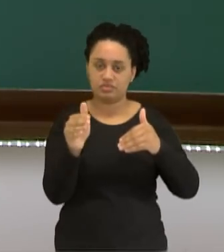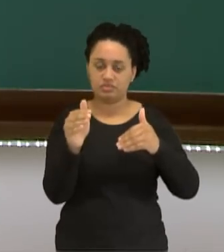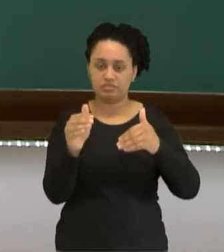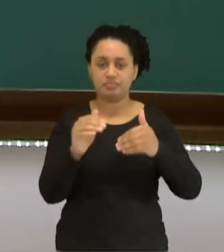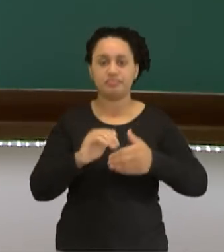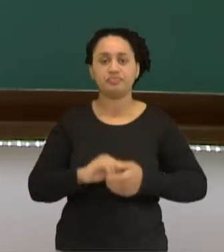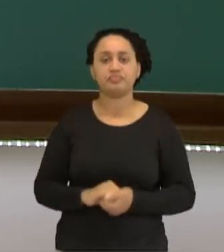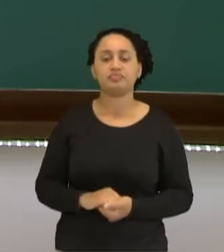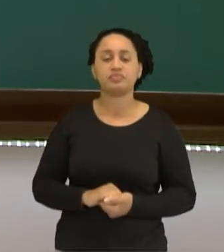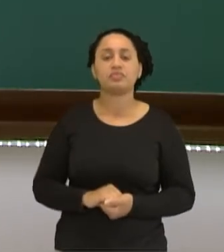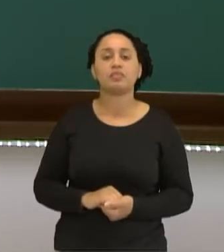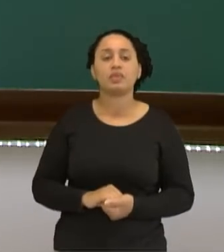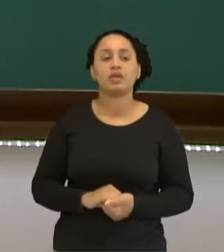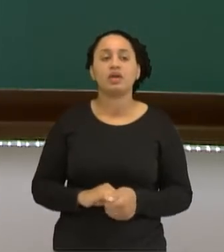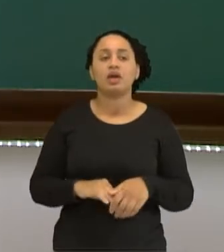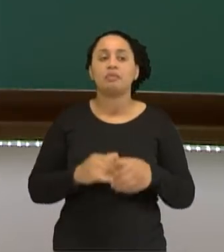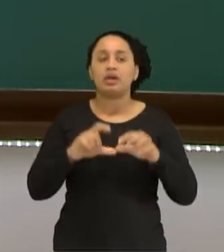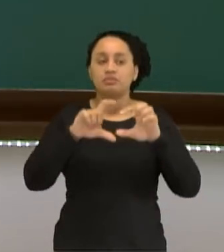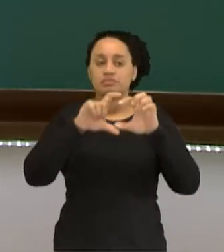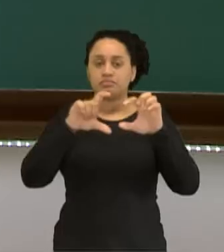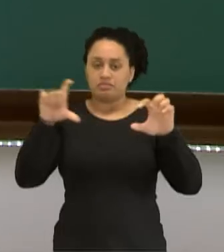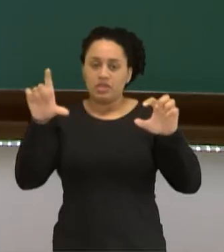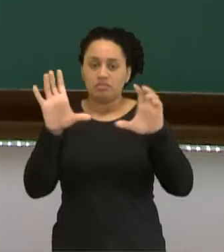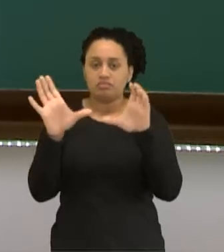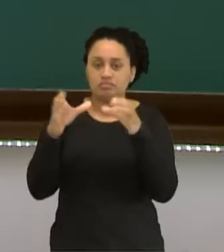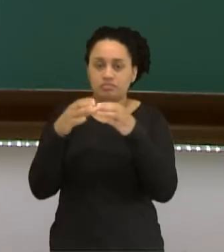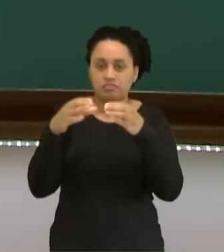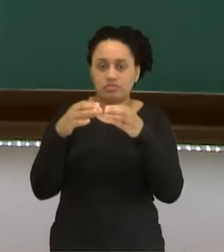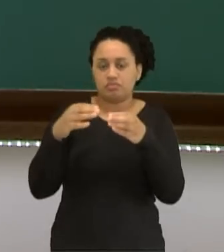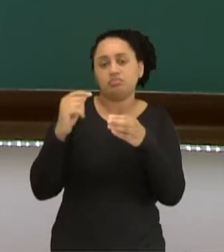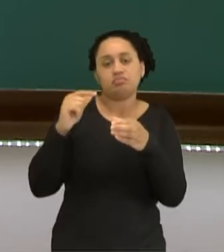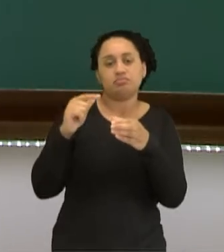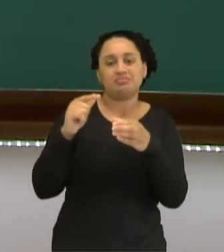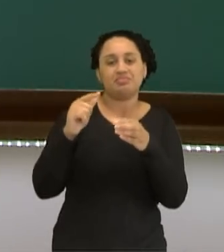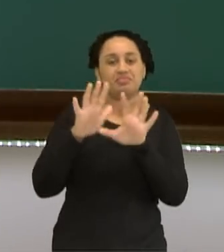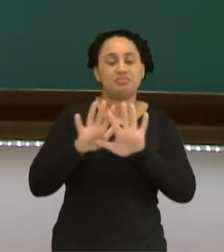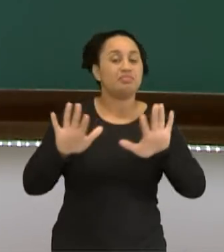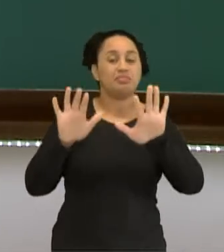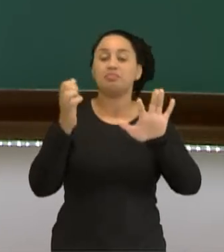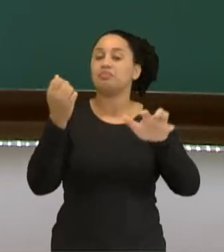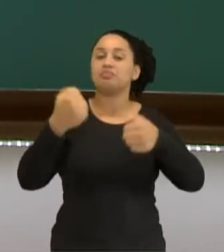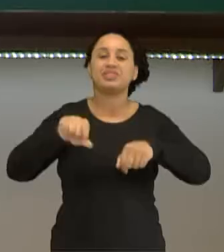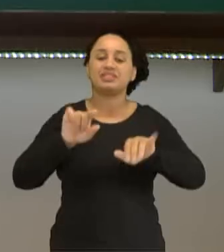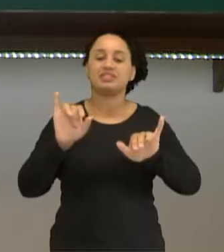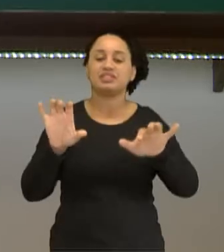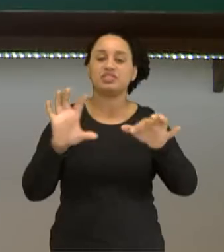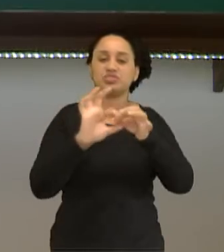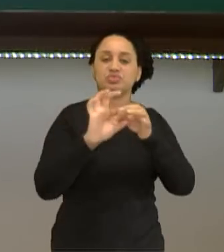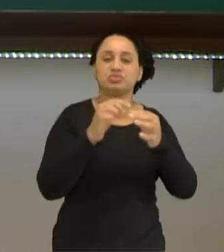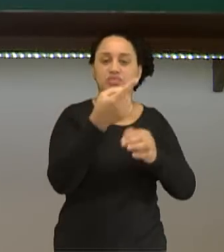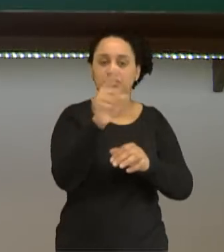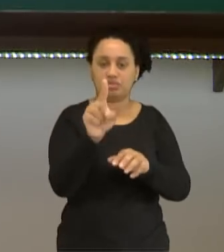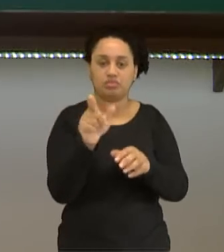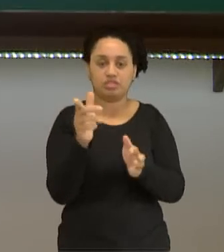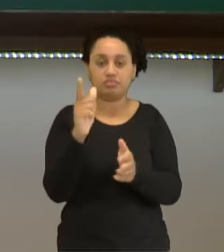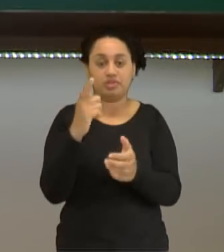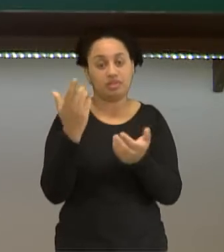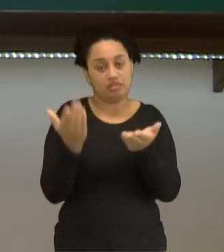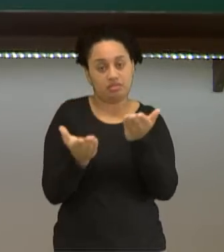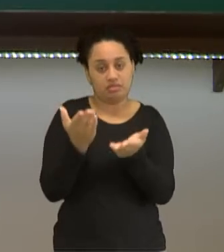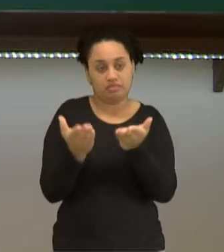elétron para ficar estável. Agora, desse grupo aqui, nenhum deles precisa se ligar aos outros para se considerar estável.